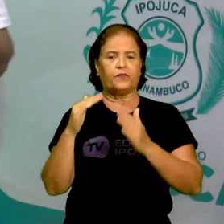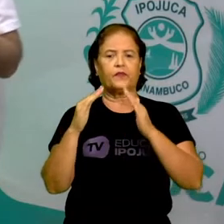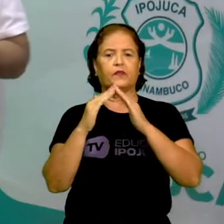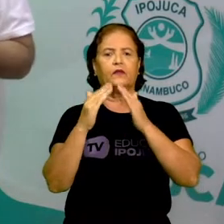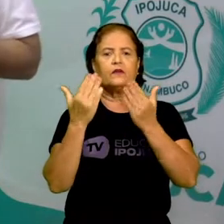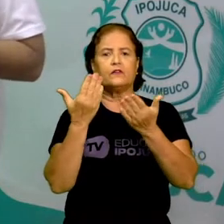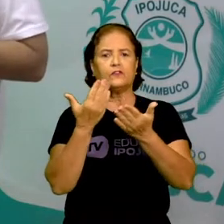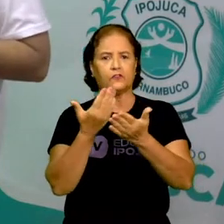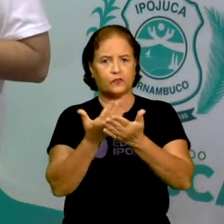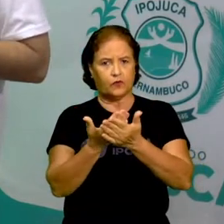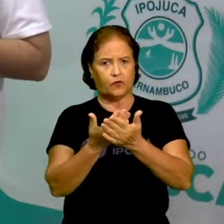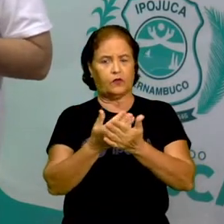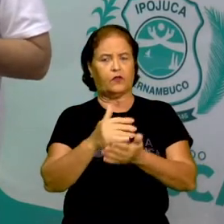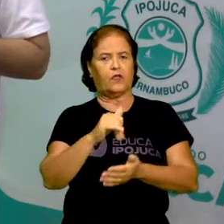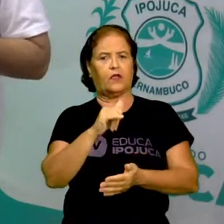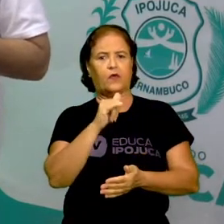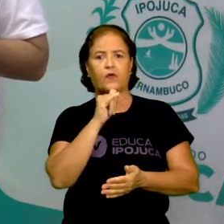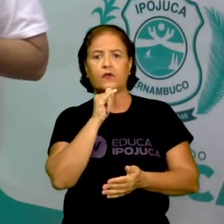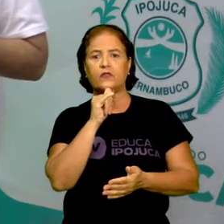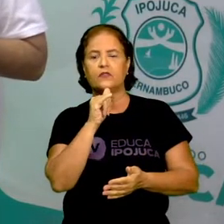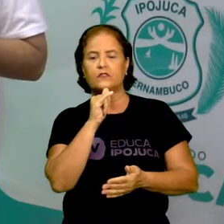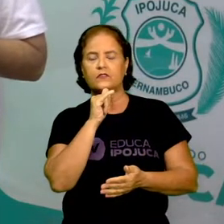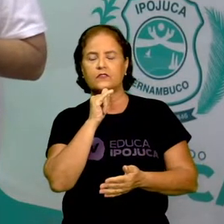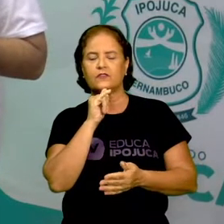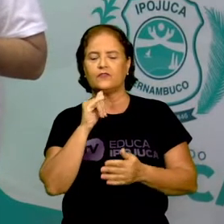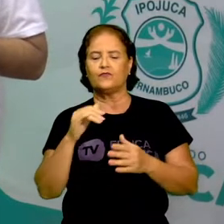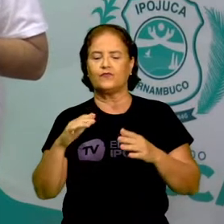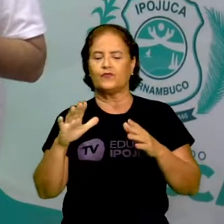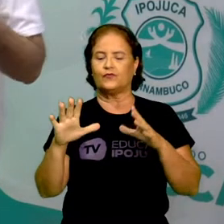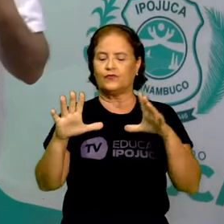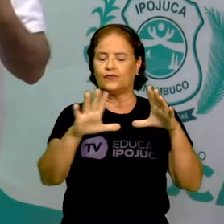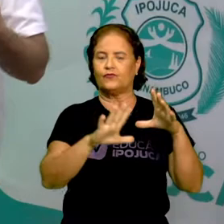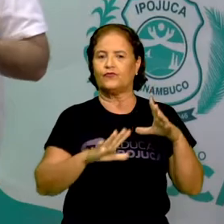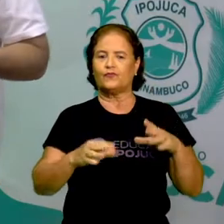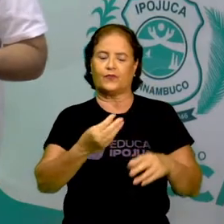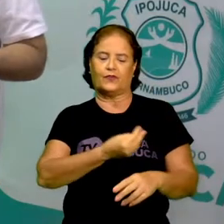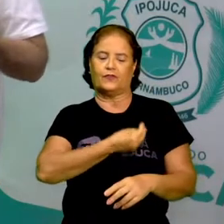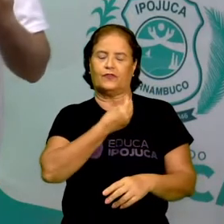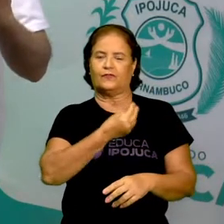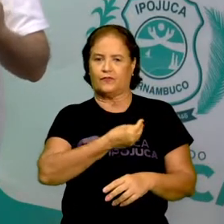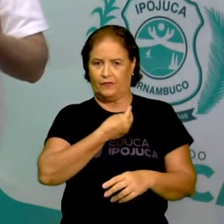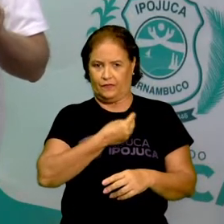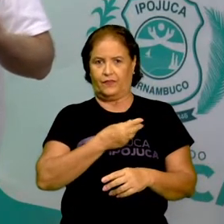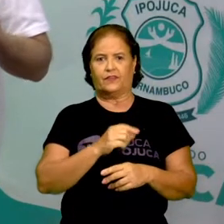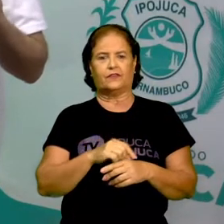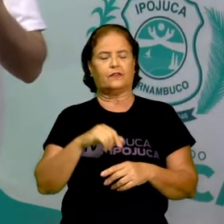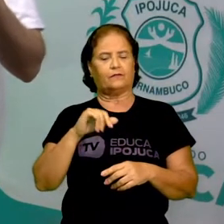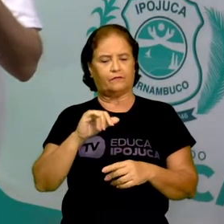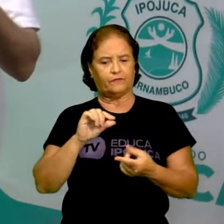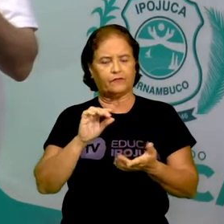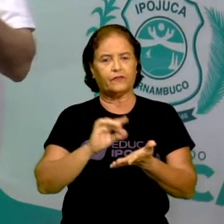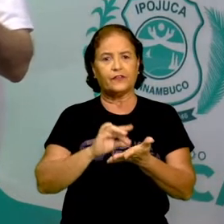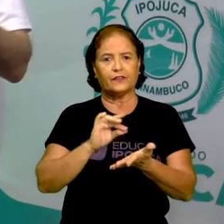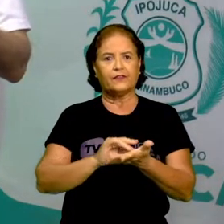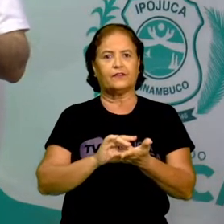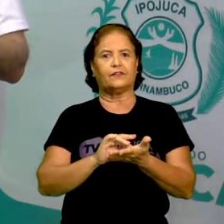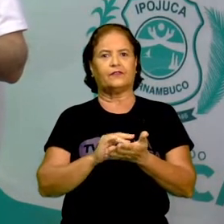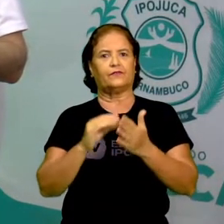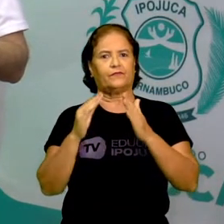é um exemplo de um espaço de vivência? Sim, pois a escola é um lugar onde vocês